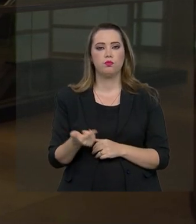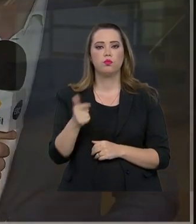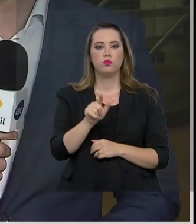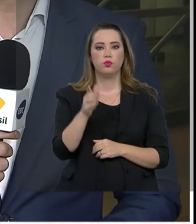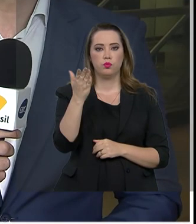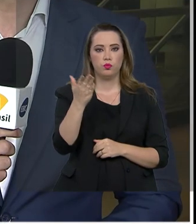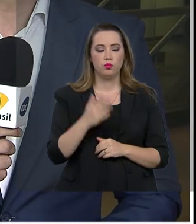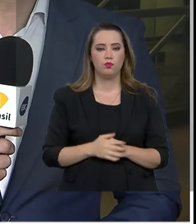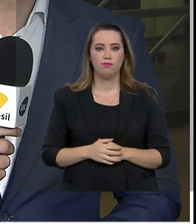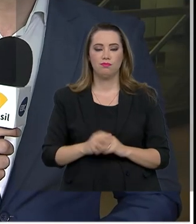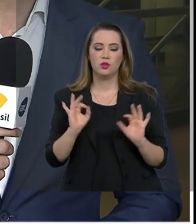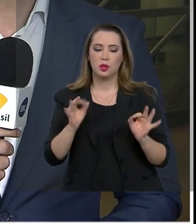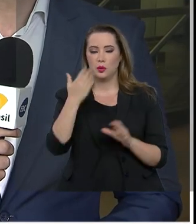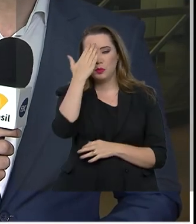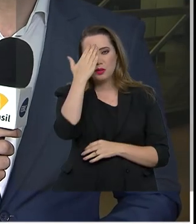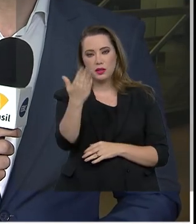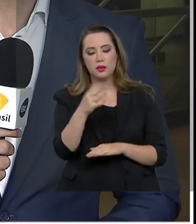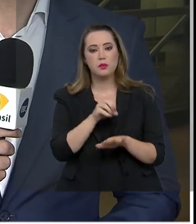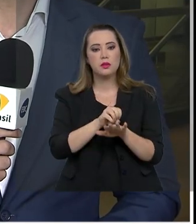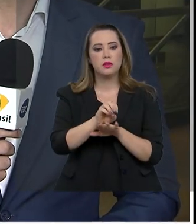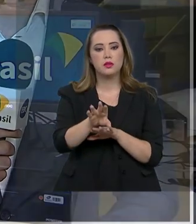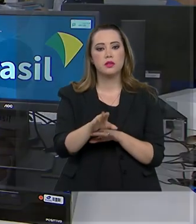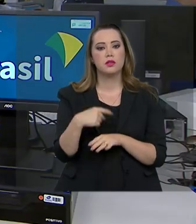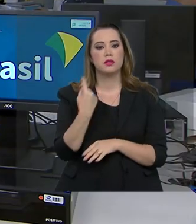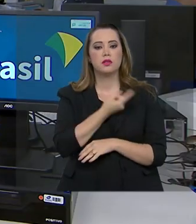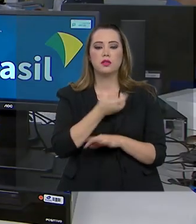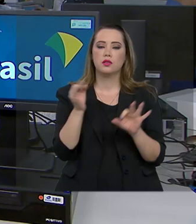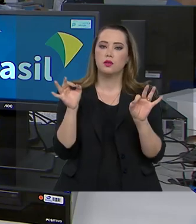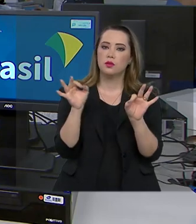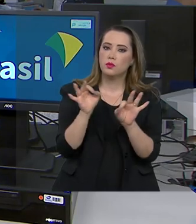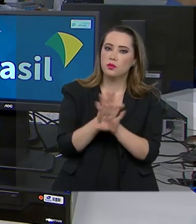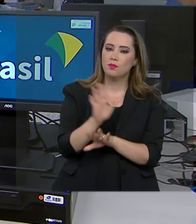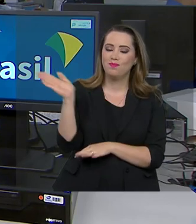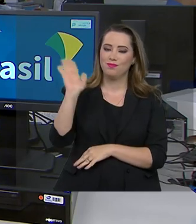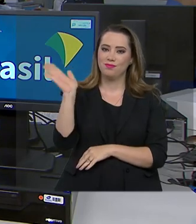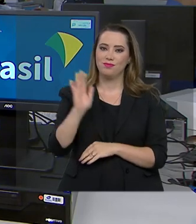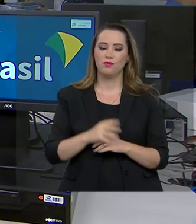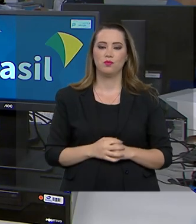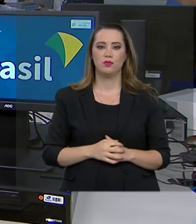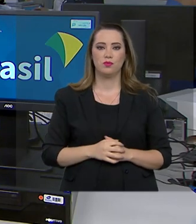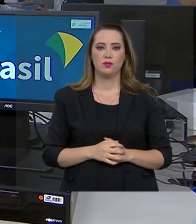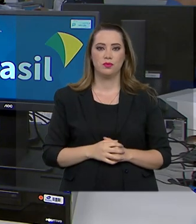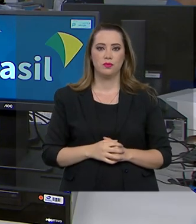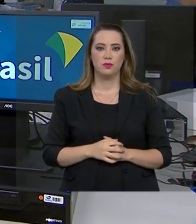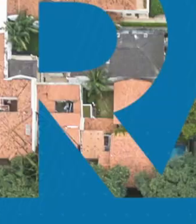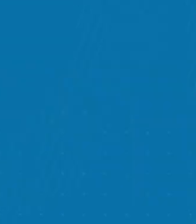você. Obrigado, Pablo, pelas informações e a gente fica por aqui. Até a próxima edição.